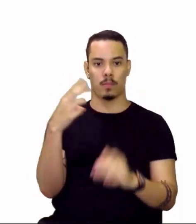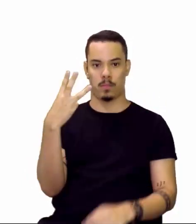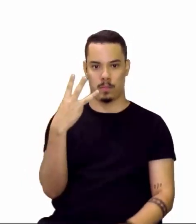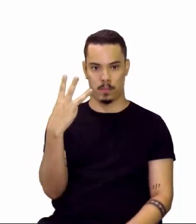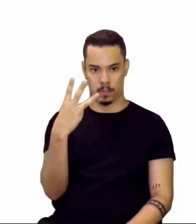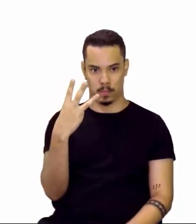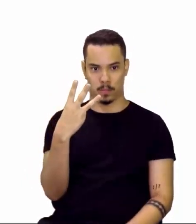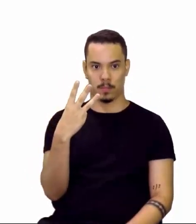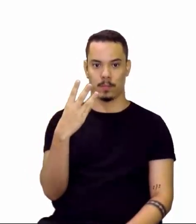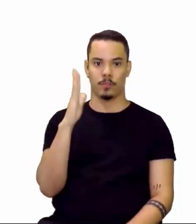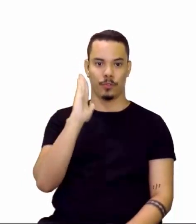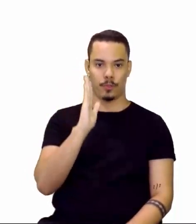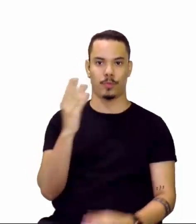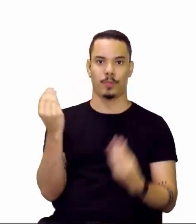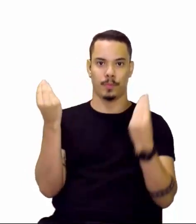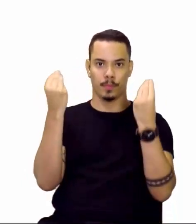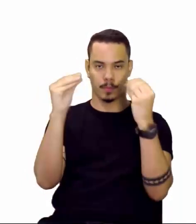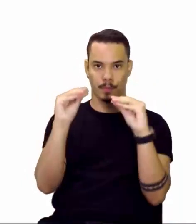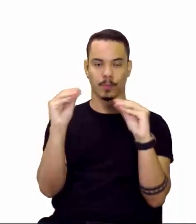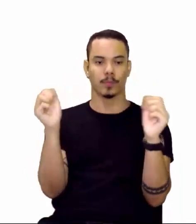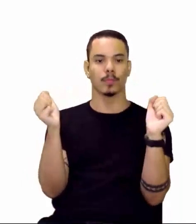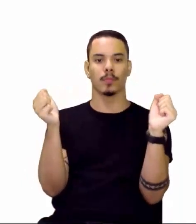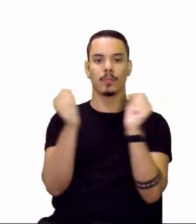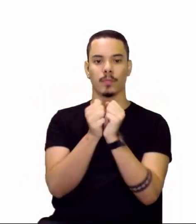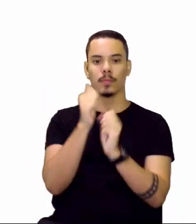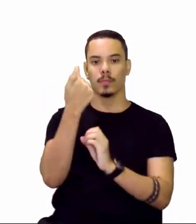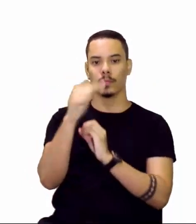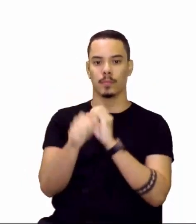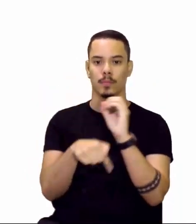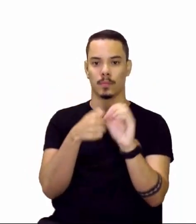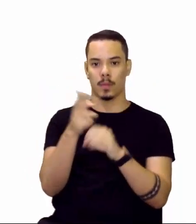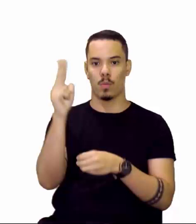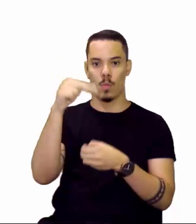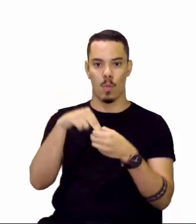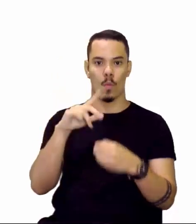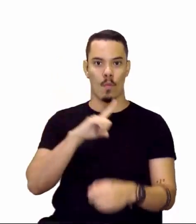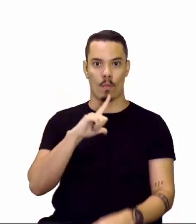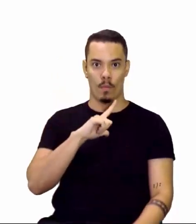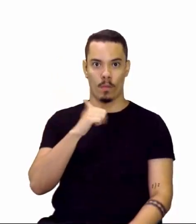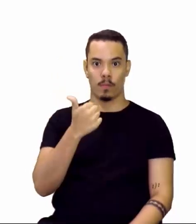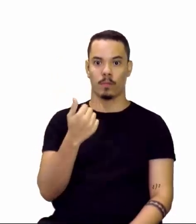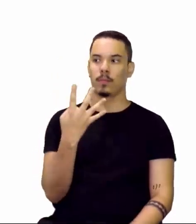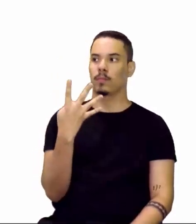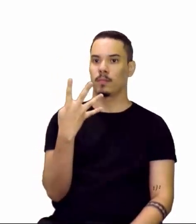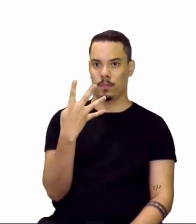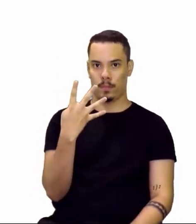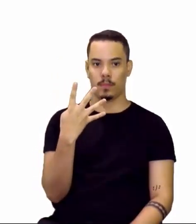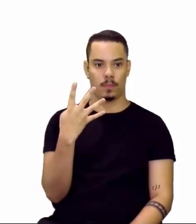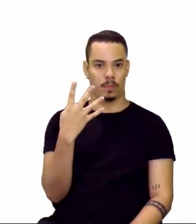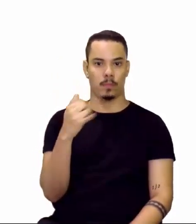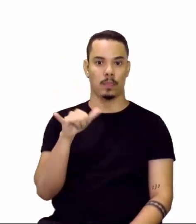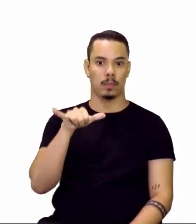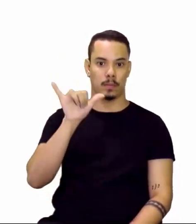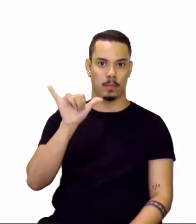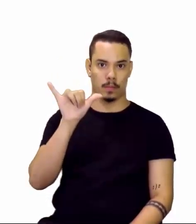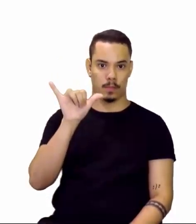no átomo neutro nós tínhamos, digamos, 14y.